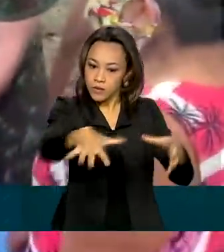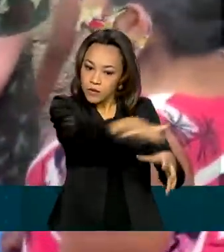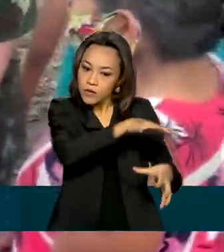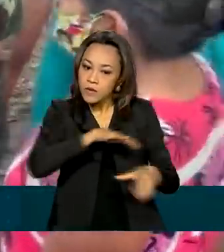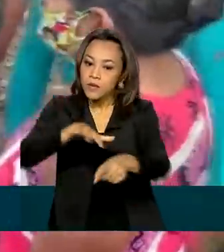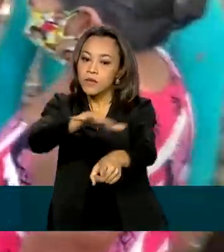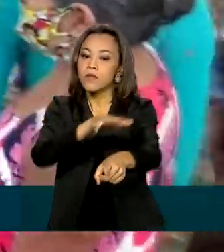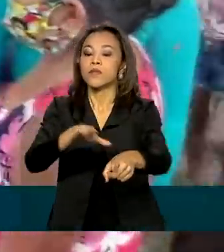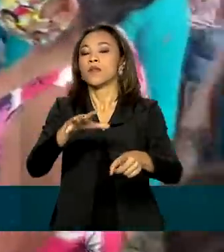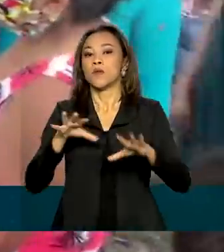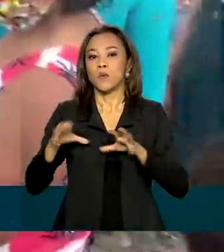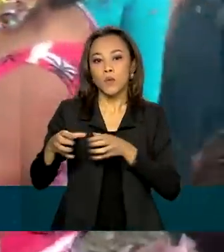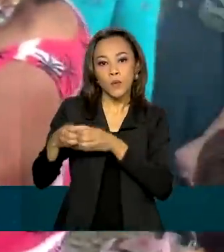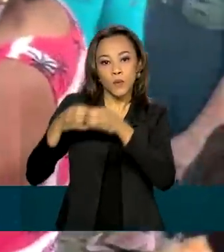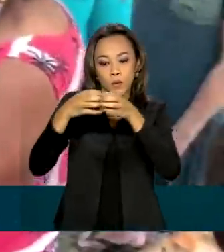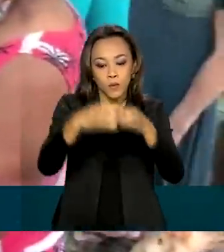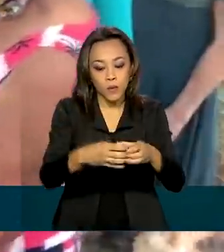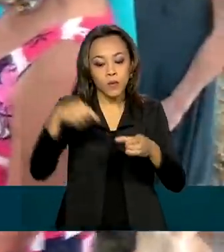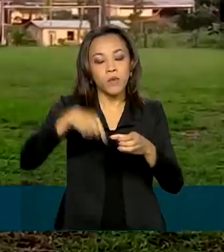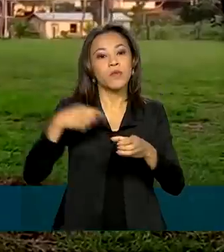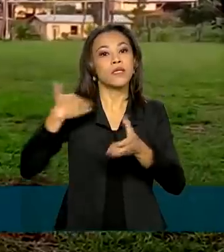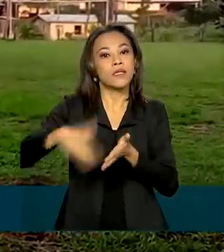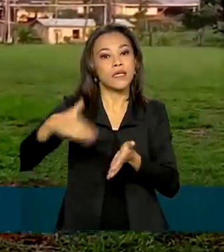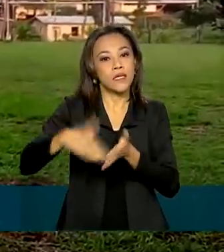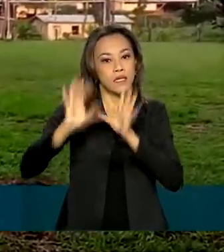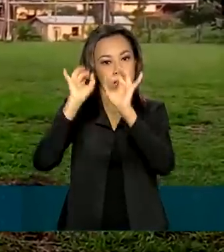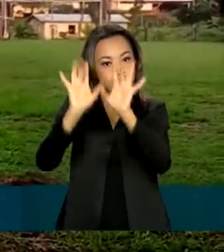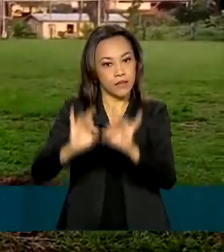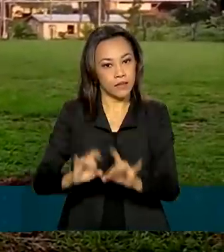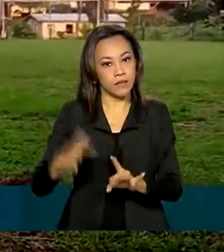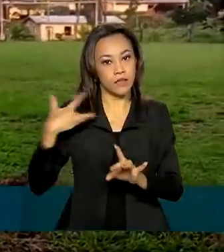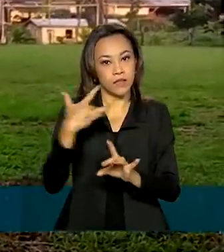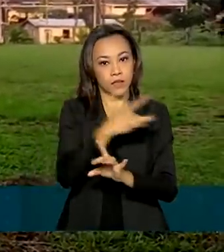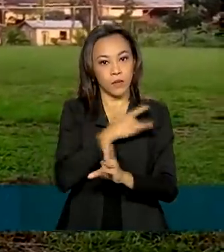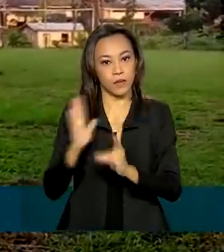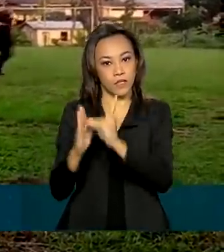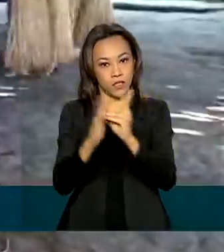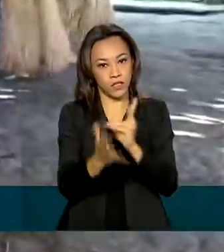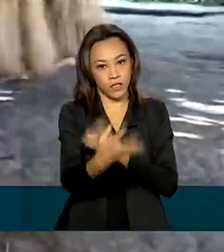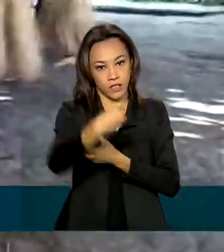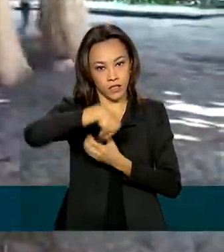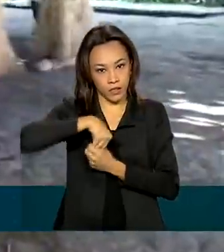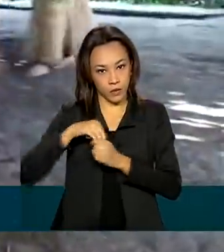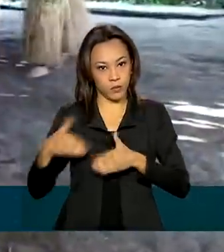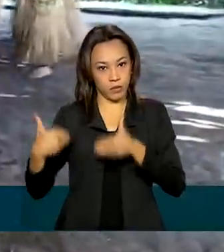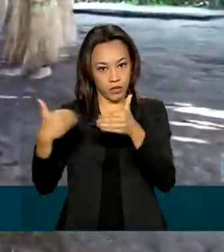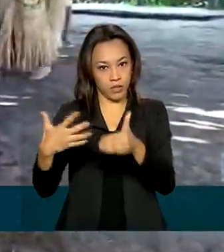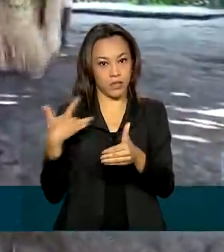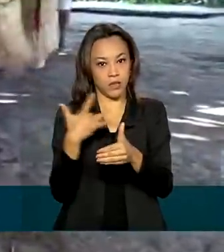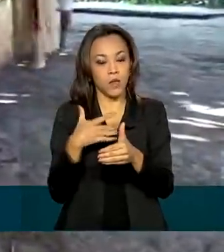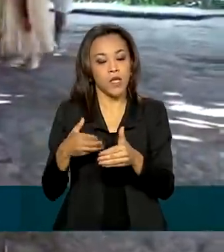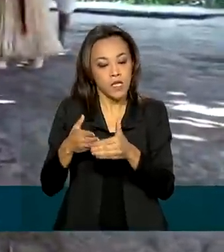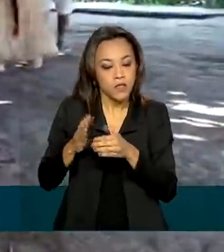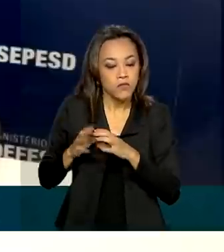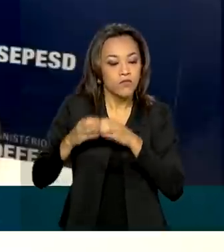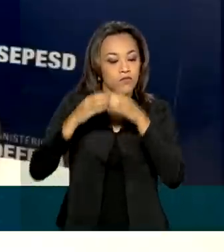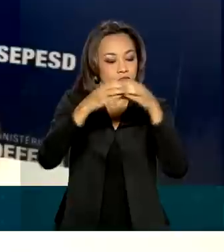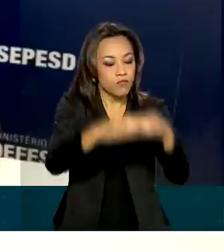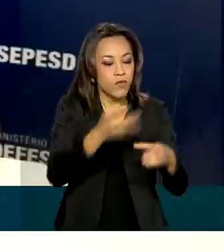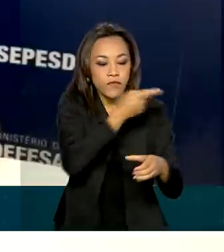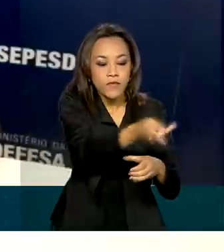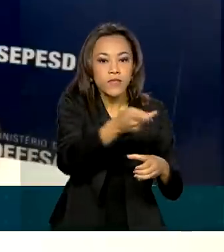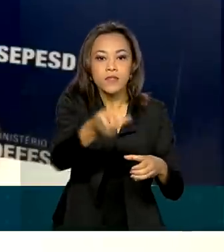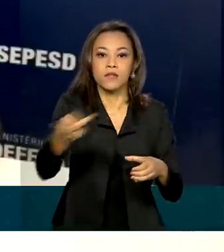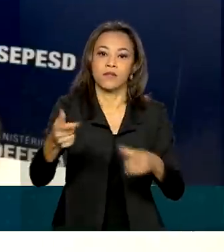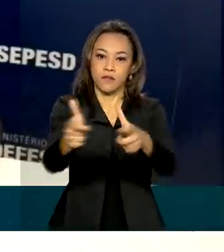equipes volantes da Secretaria Especial de Saúde Indígena do Ministério da Saúde estão visitando as aldeias. Com